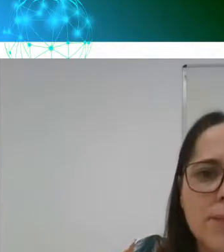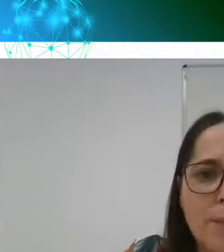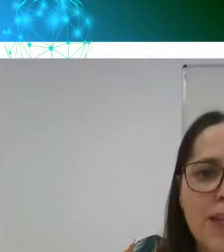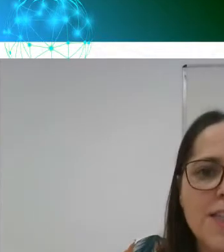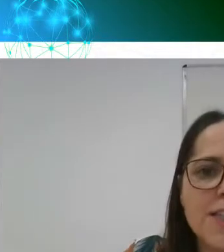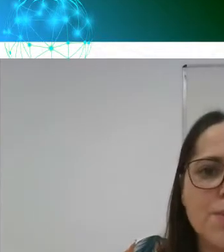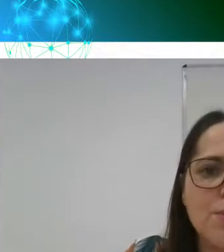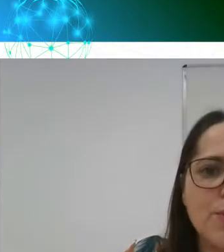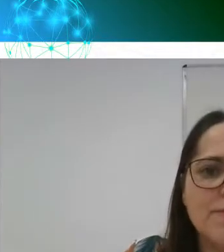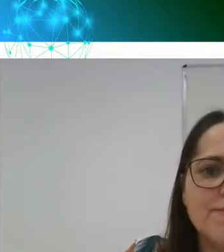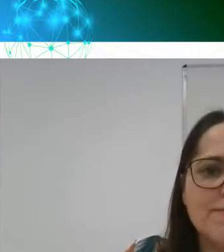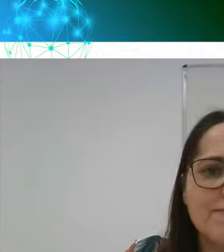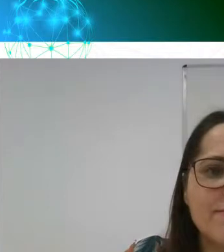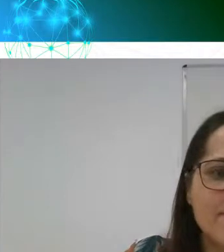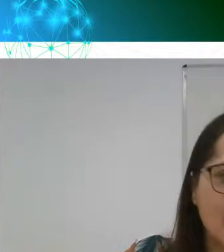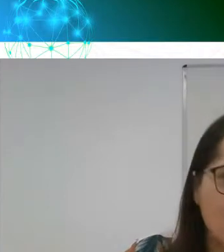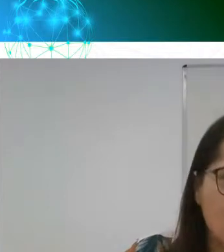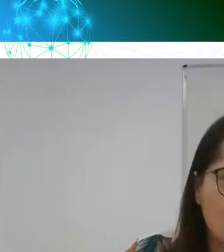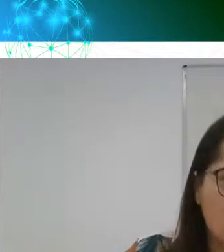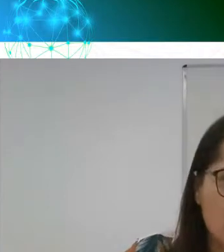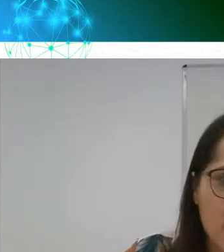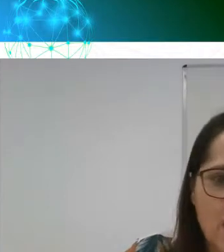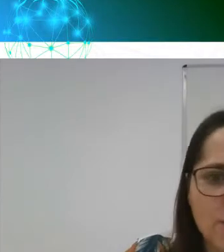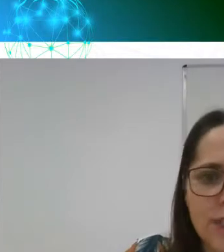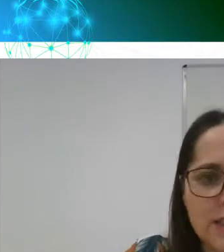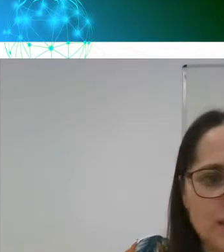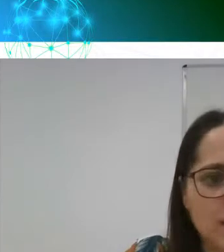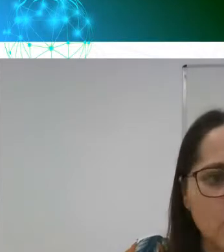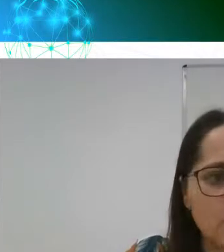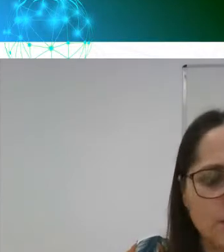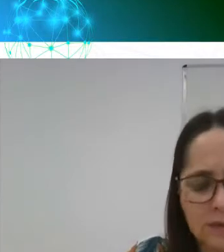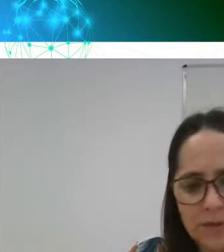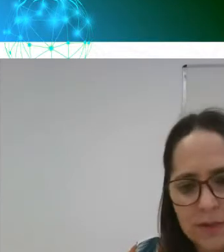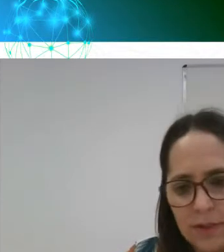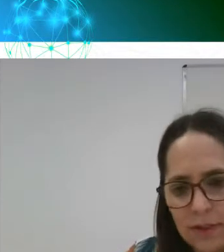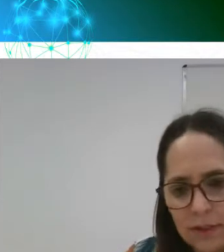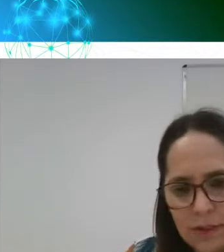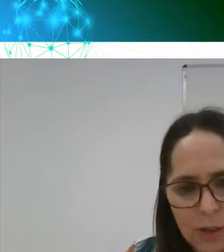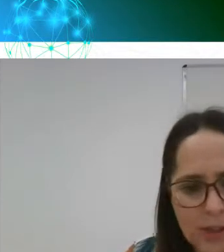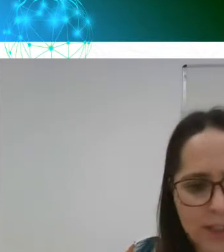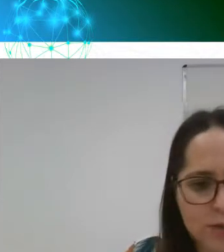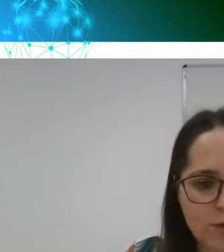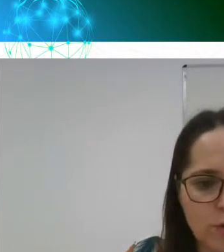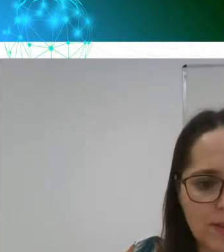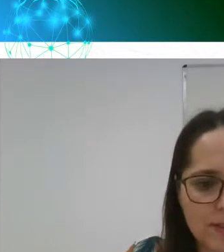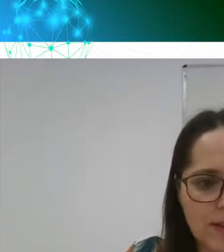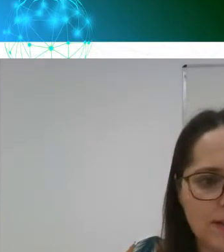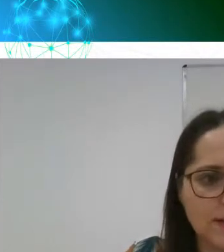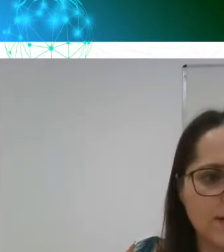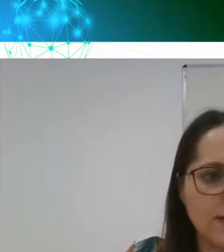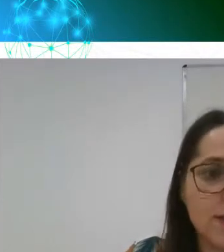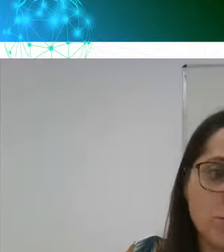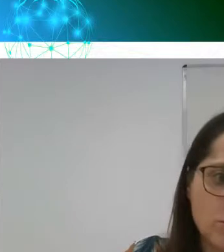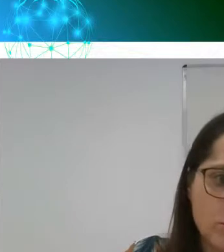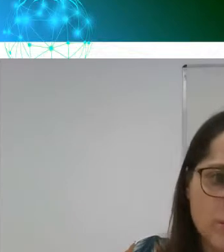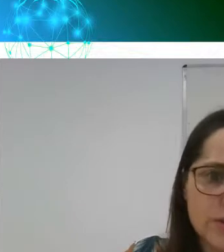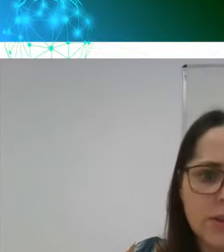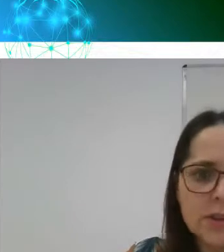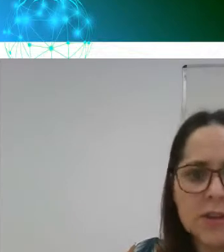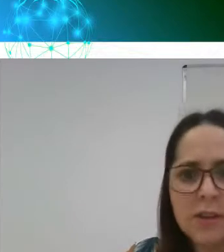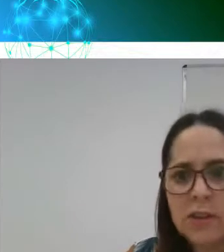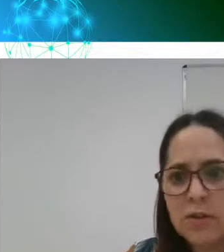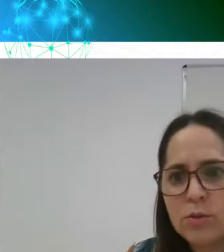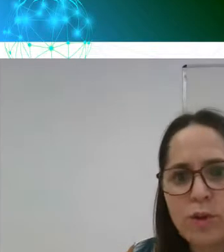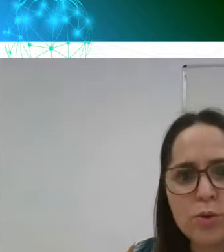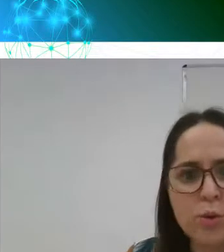A princípio, o Tiago ainda não acessou a sala, nenhum dos